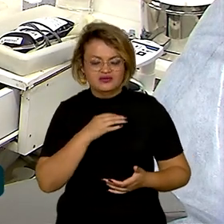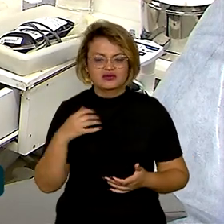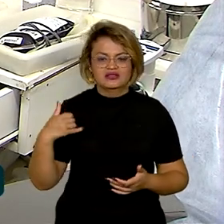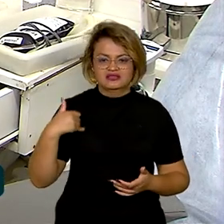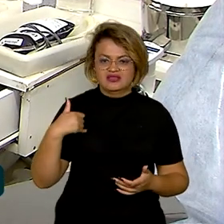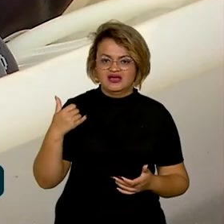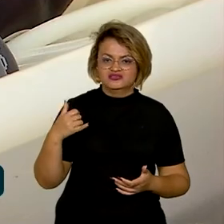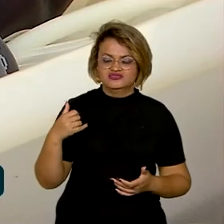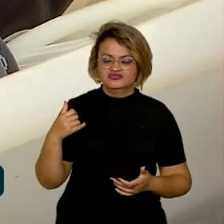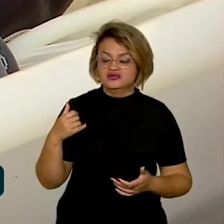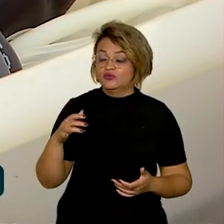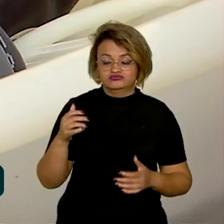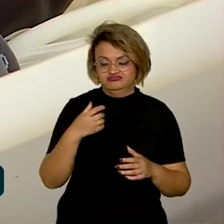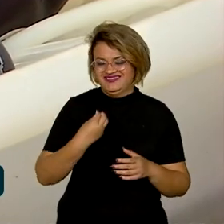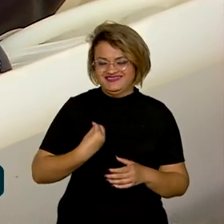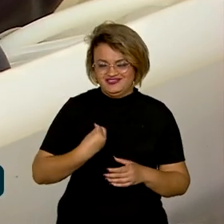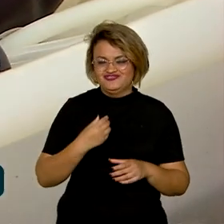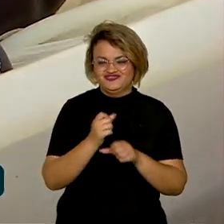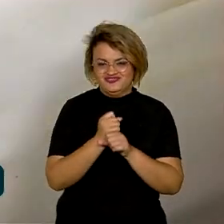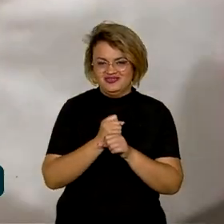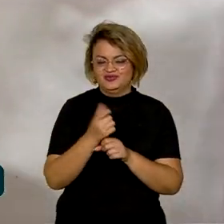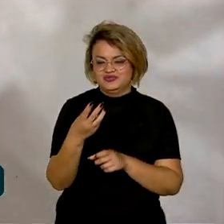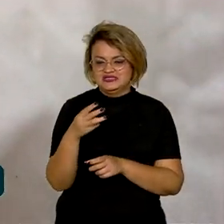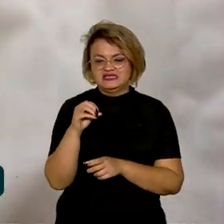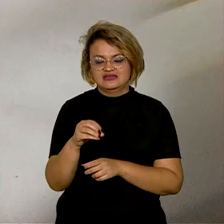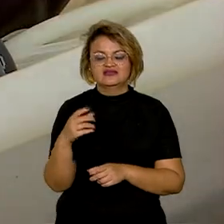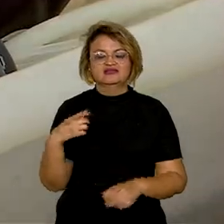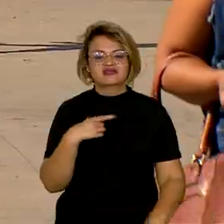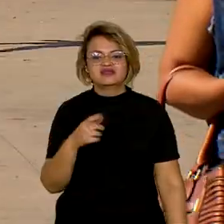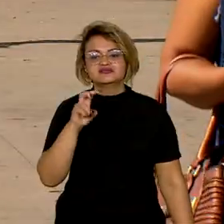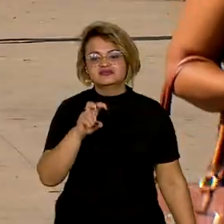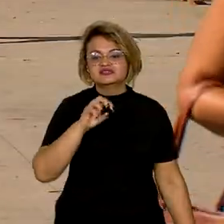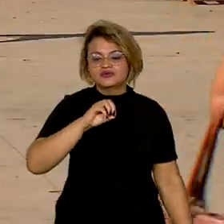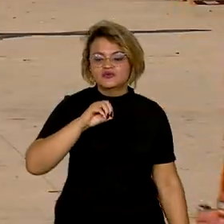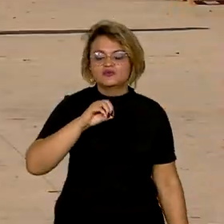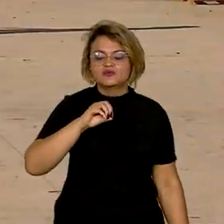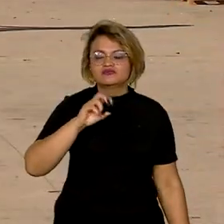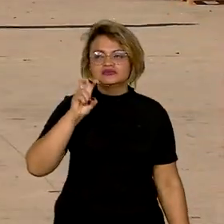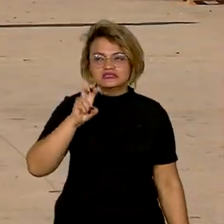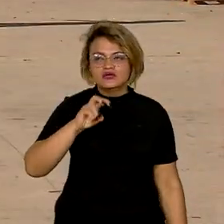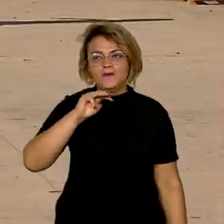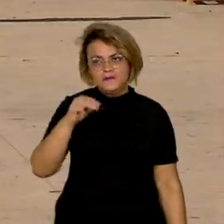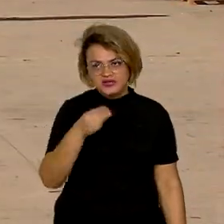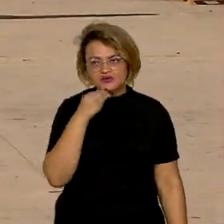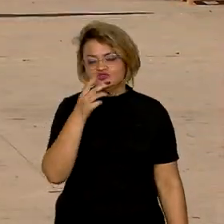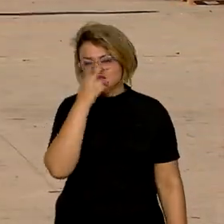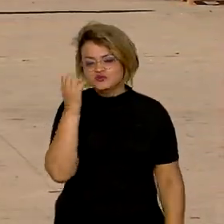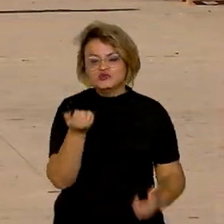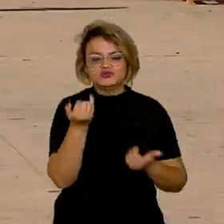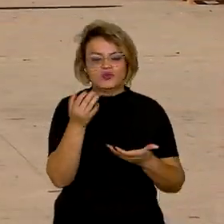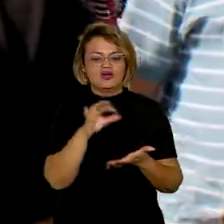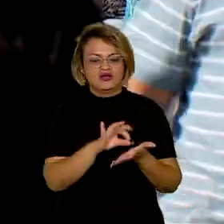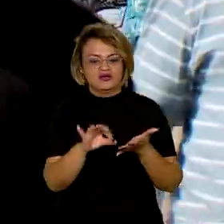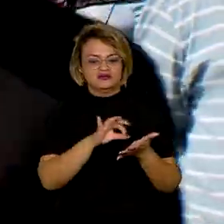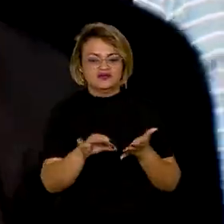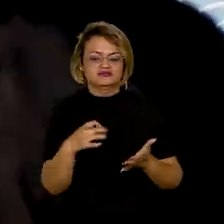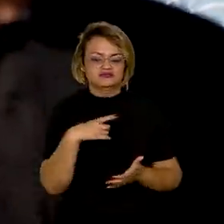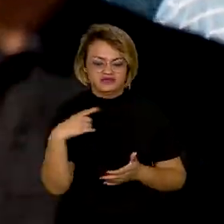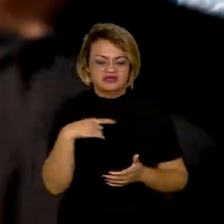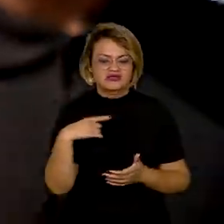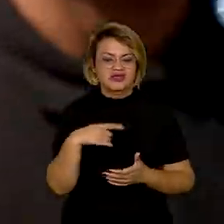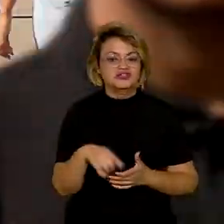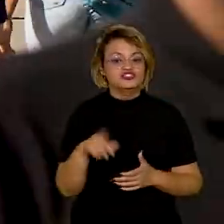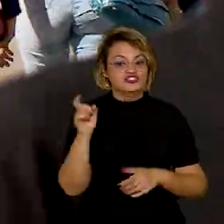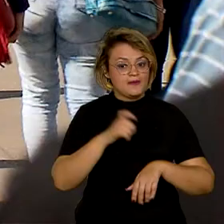30 anos de existência, possui mais de 5 milhões e 600 mil doadores cadastrados. É o